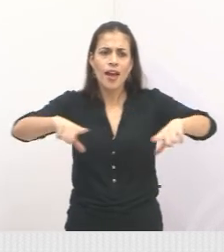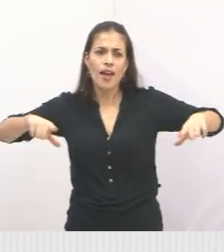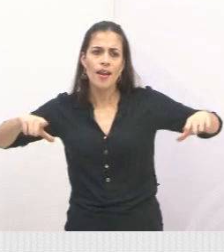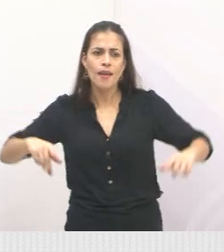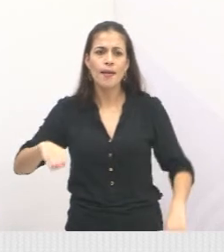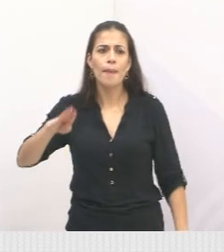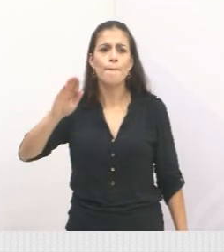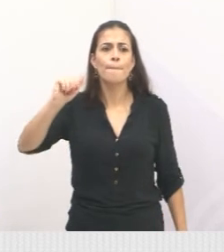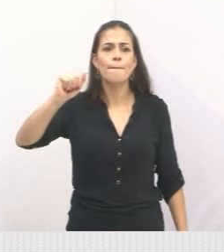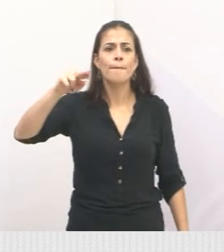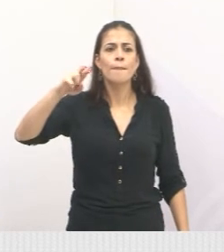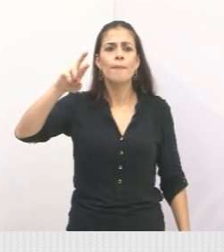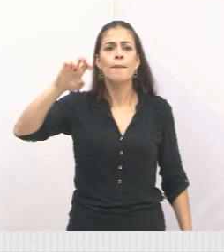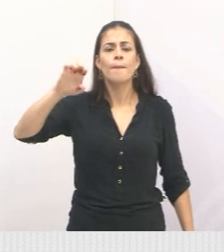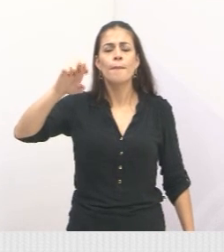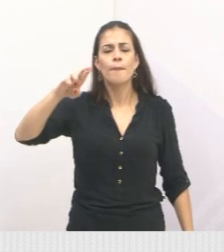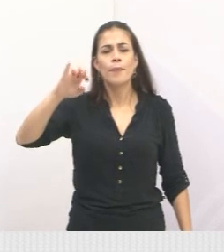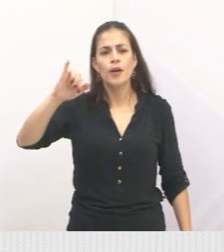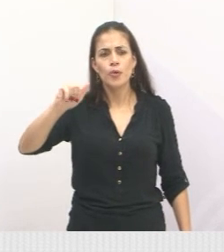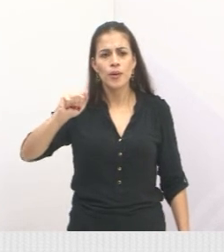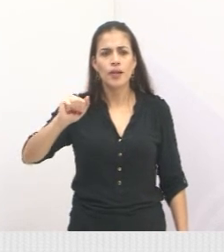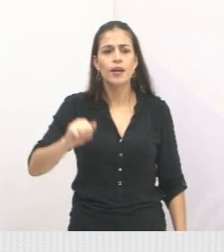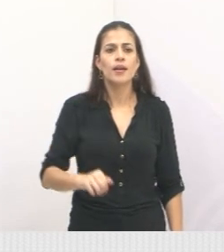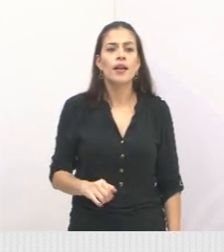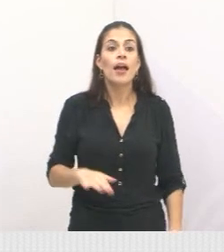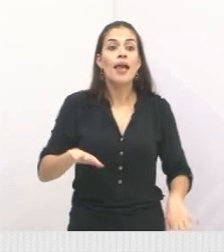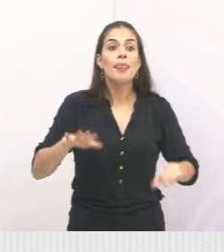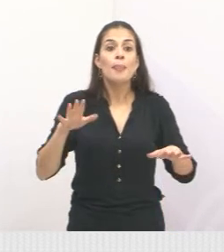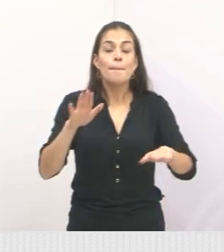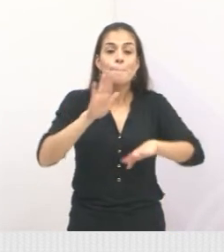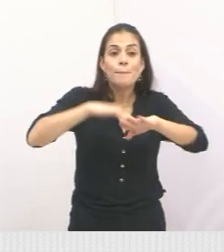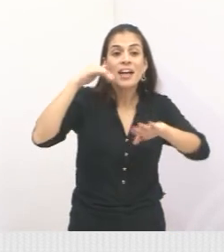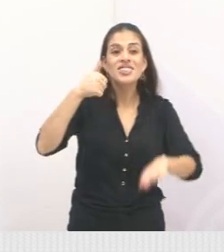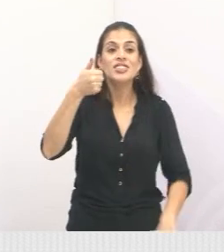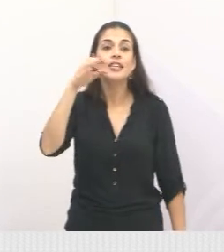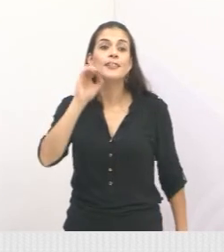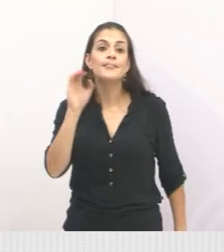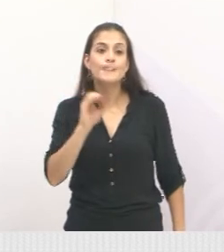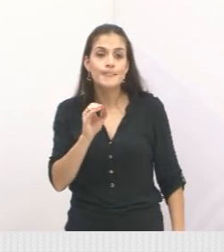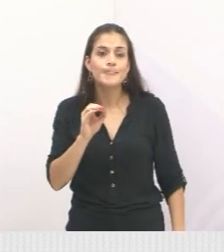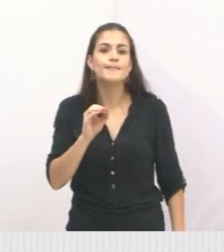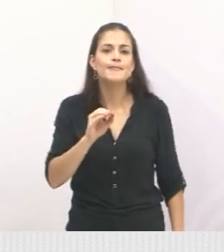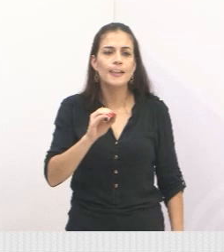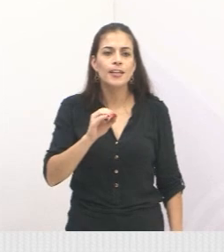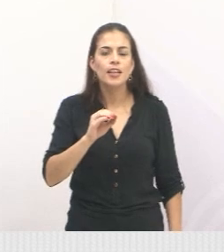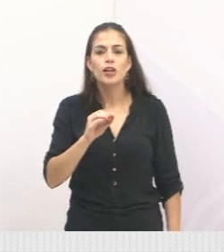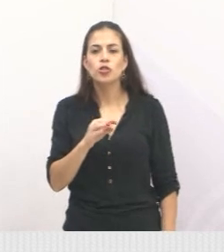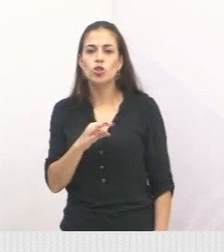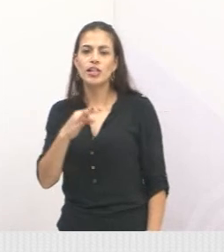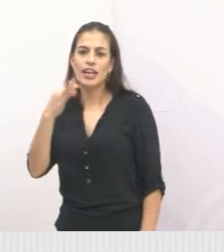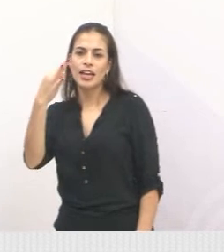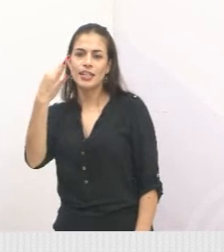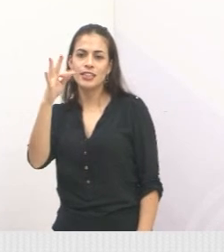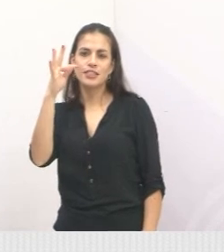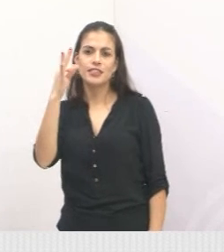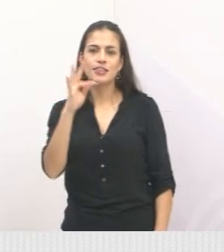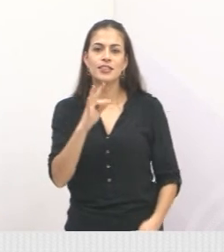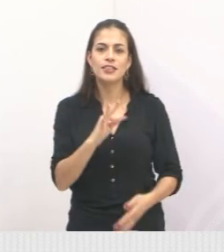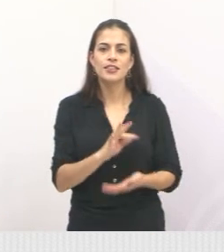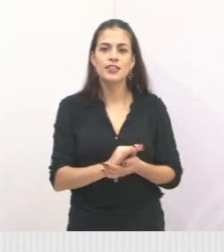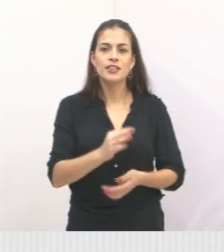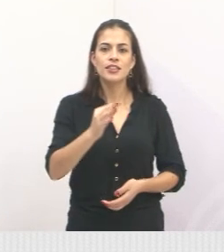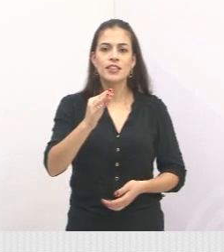mais de 100 toneladas de alimentos resgatados ali, para ajudar as pessoas